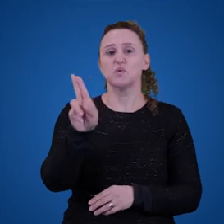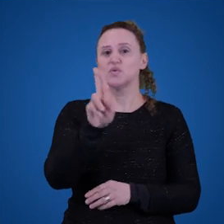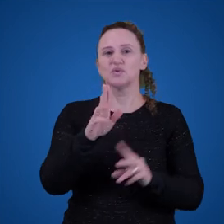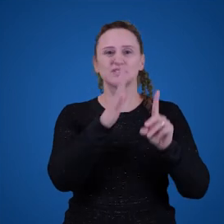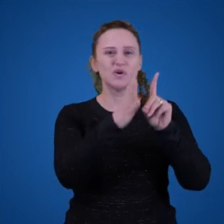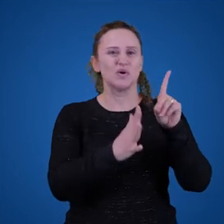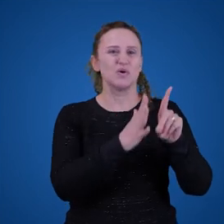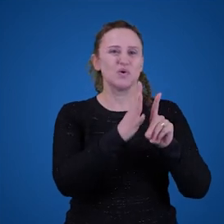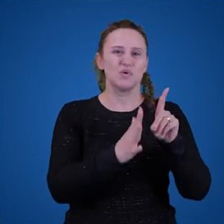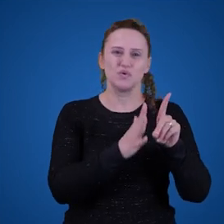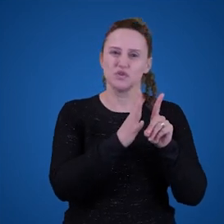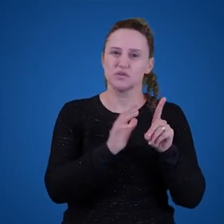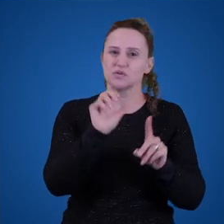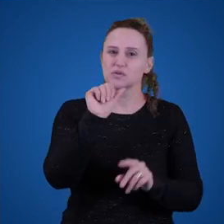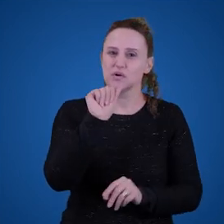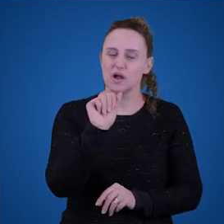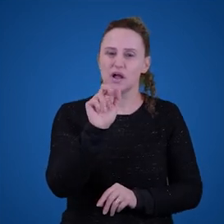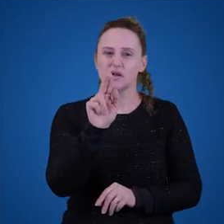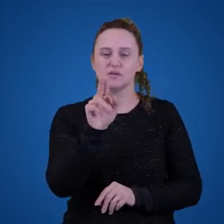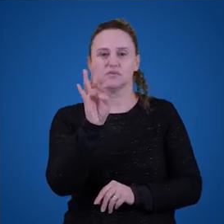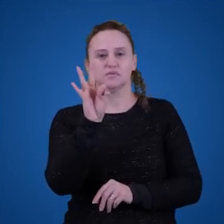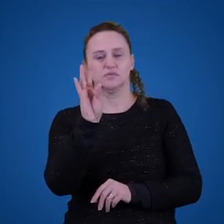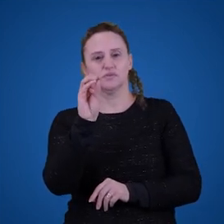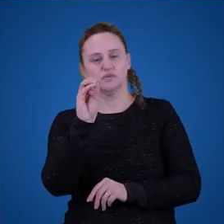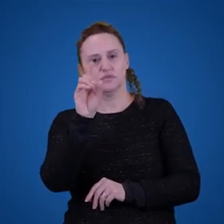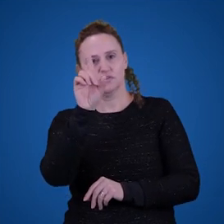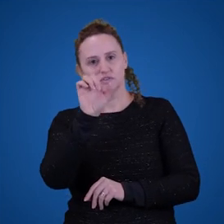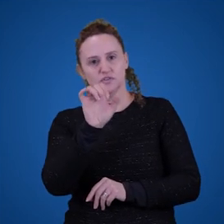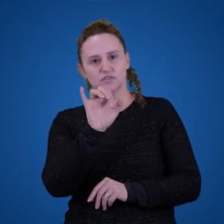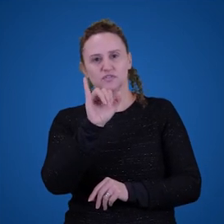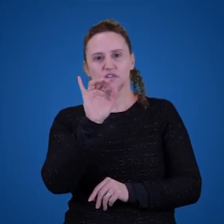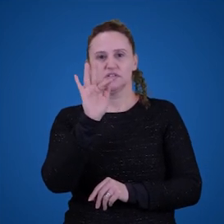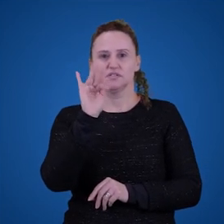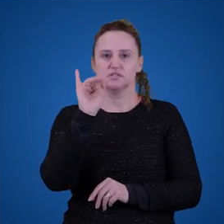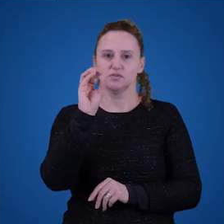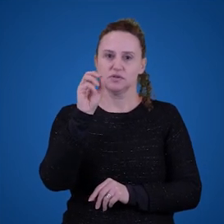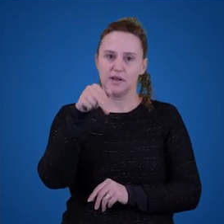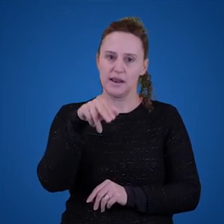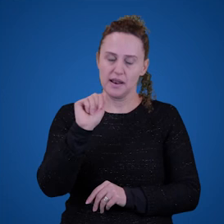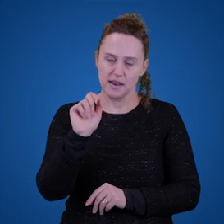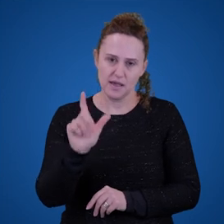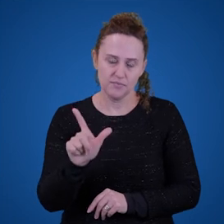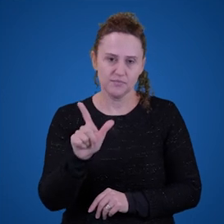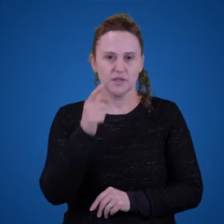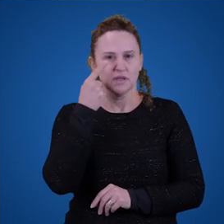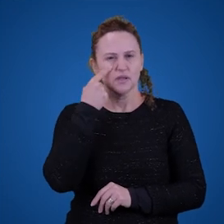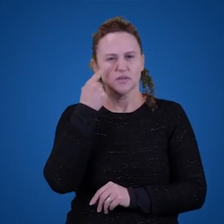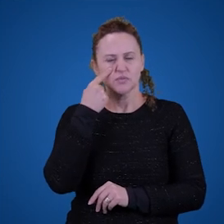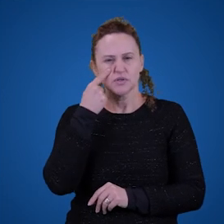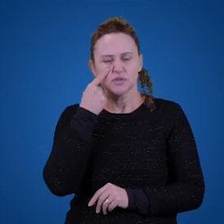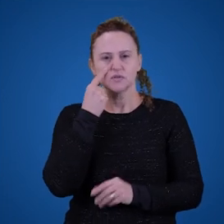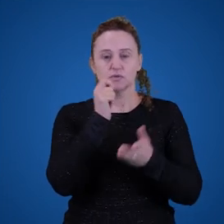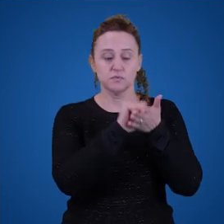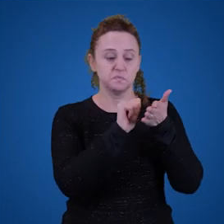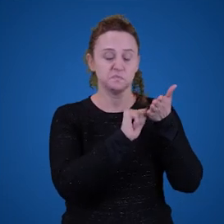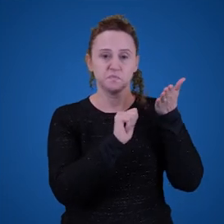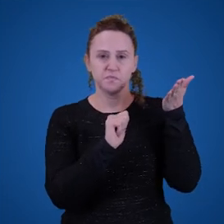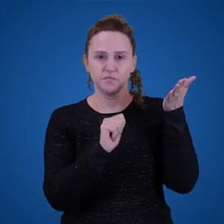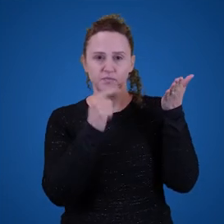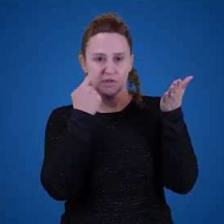característica, por isso que eu coloquei o pode aqui em negrito, porque tem um caso da autobiografia e da